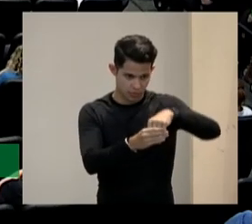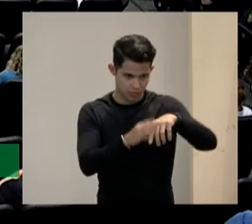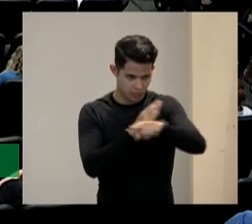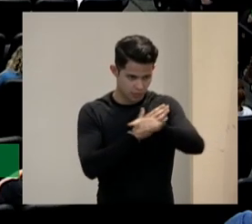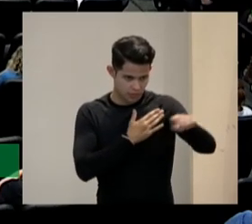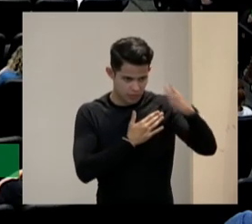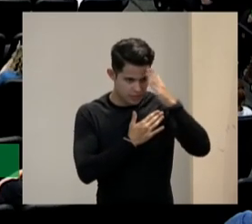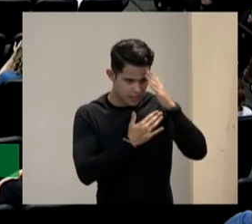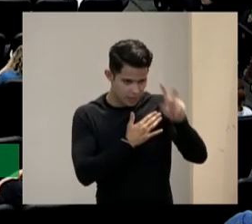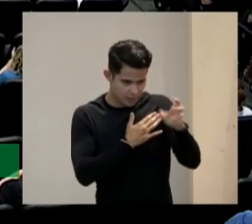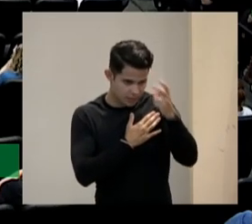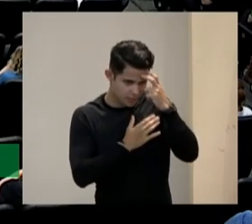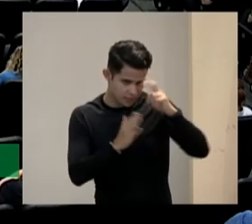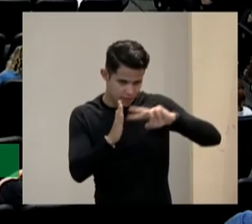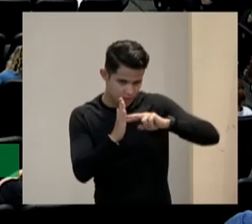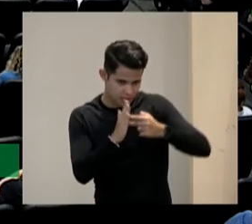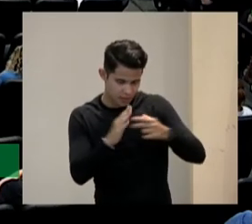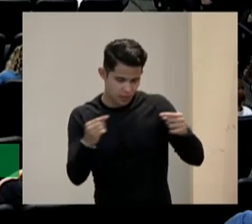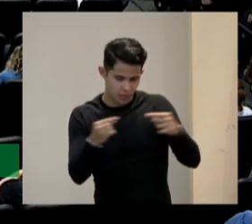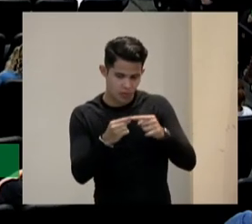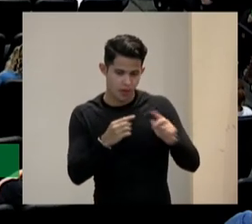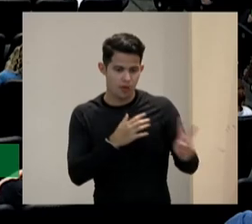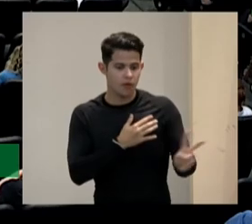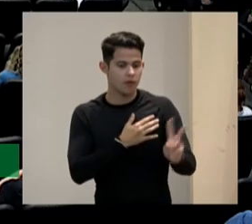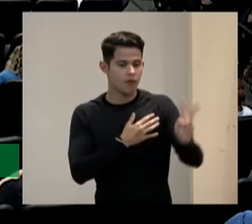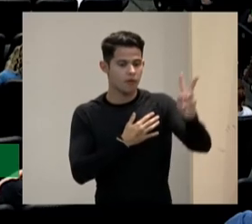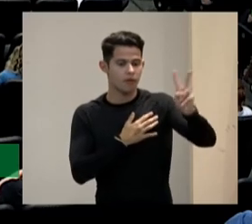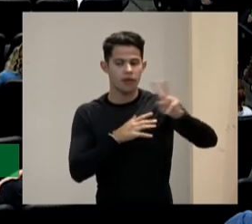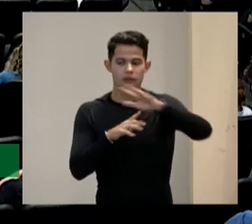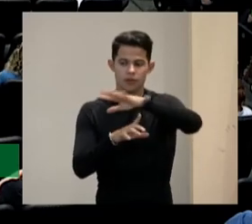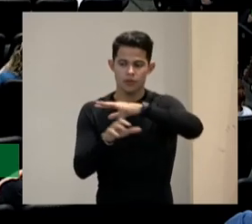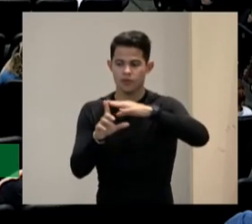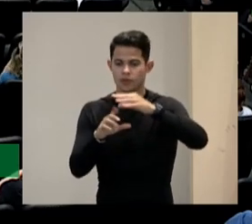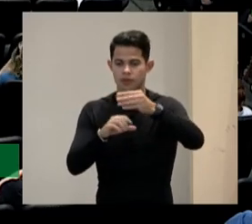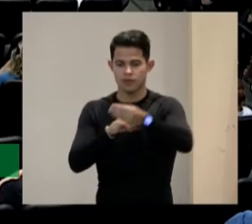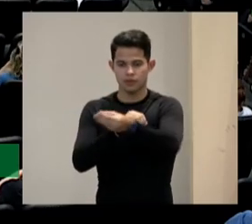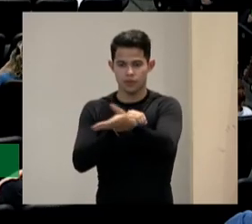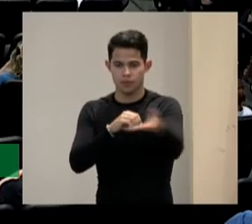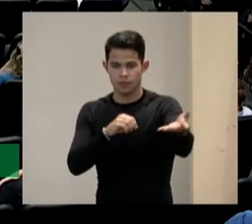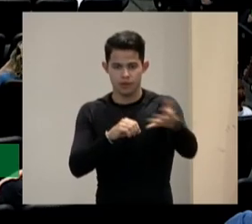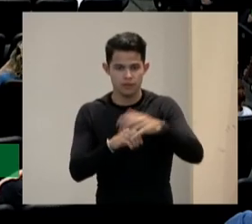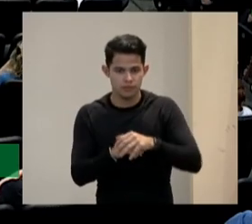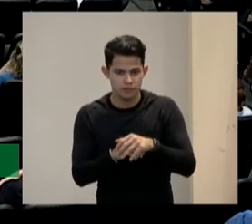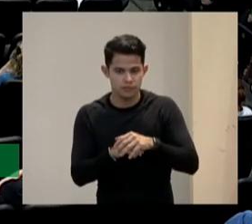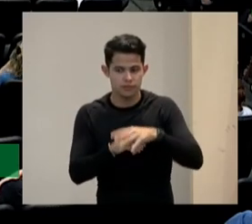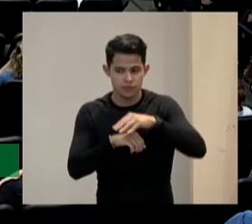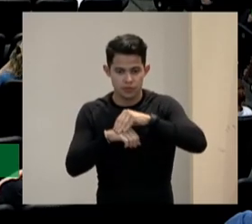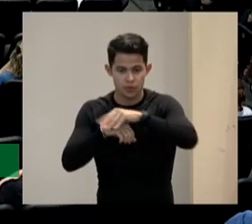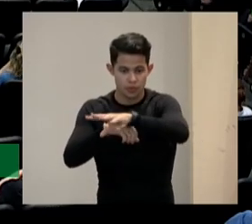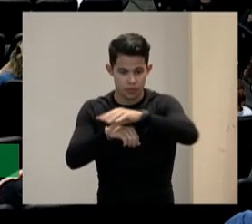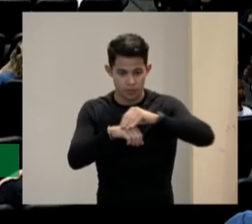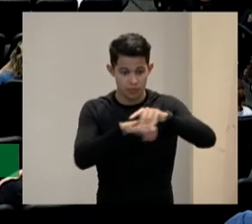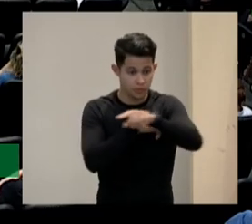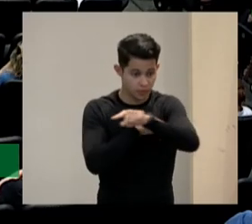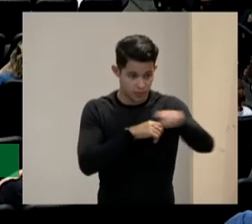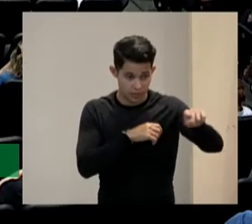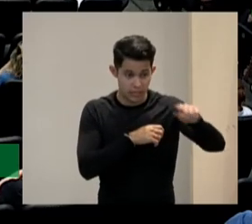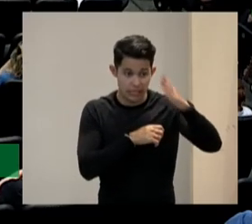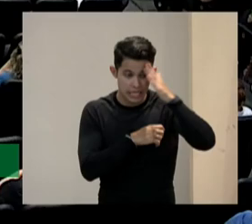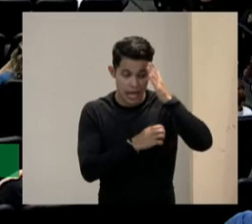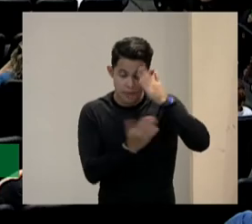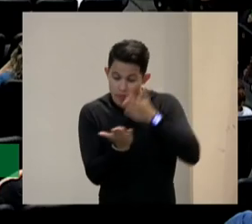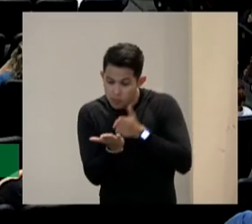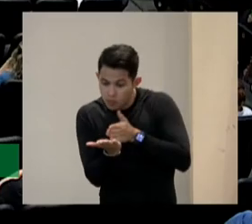cultura é valores compartilhados ter valores compartilhados nós sabemos aonde vamos e o que nós